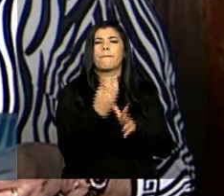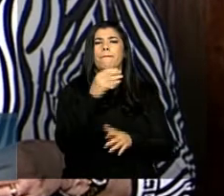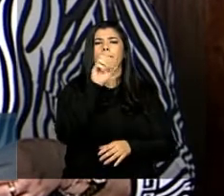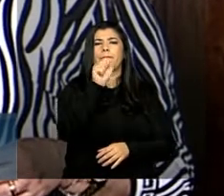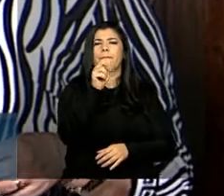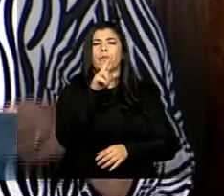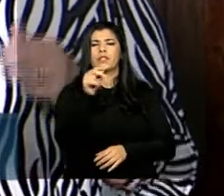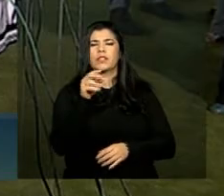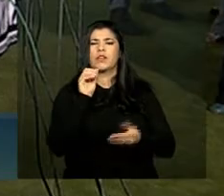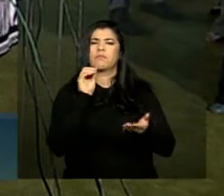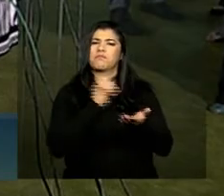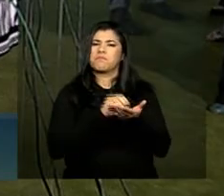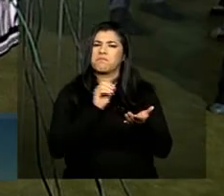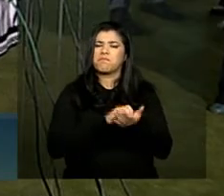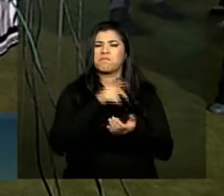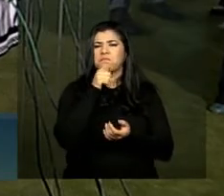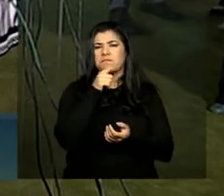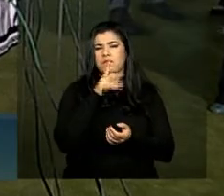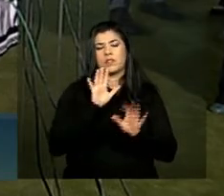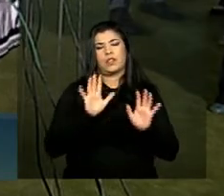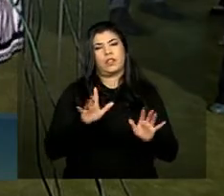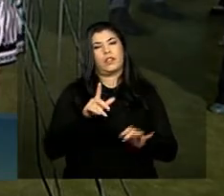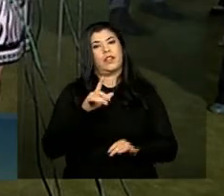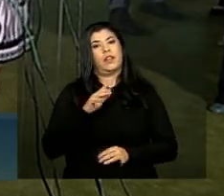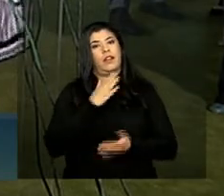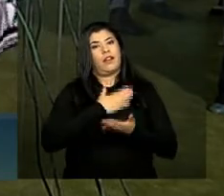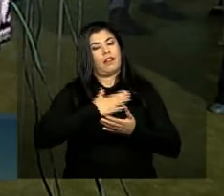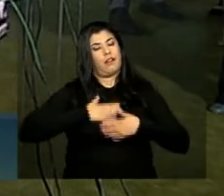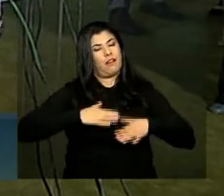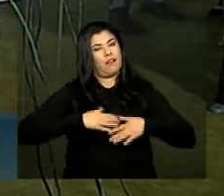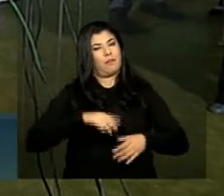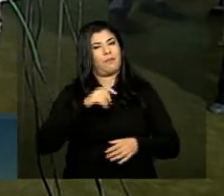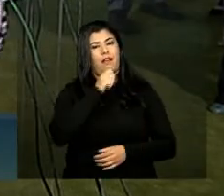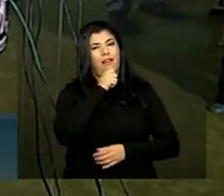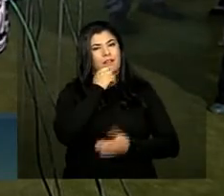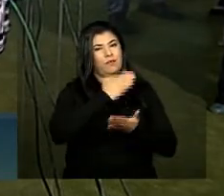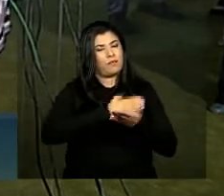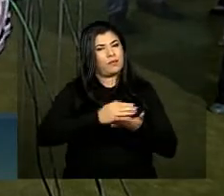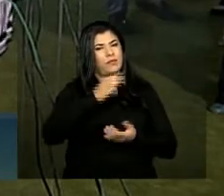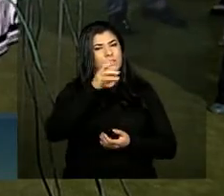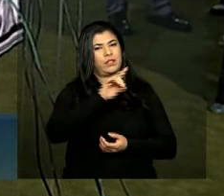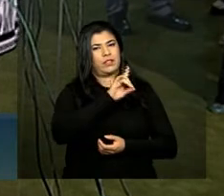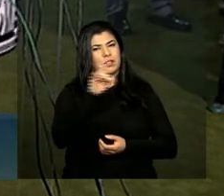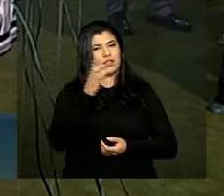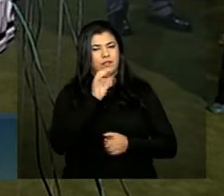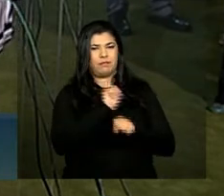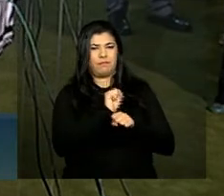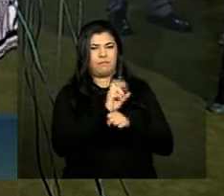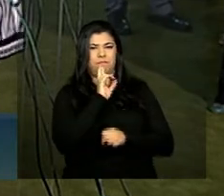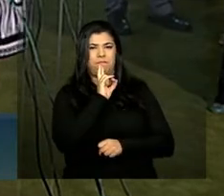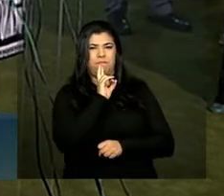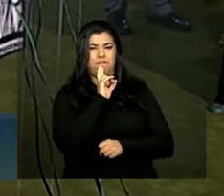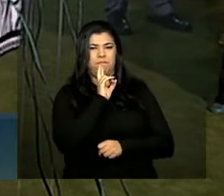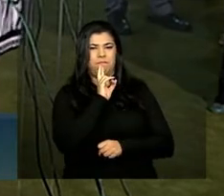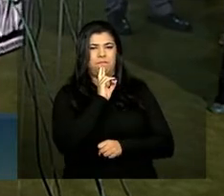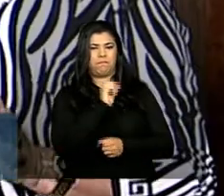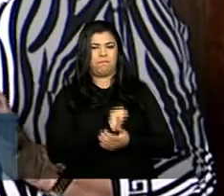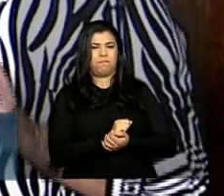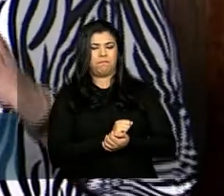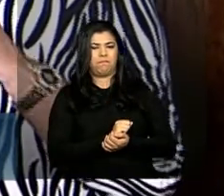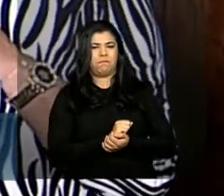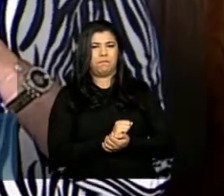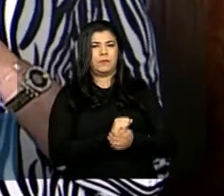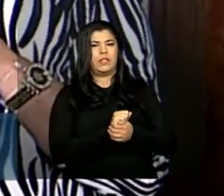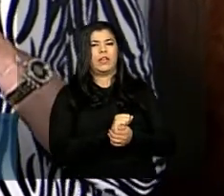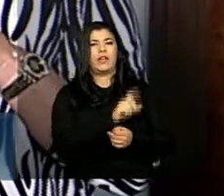seca de estiado não tem só 30 dias que nós estamos no ministério então nós estamos deixa eu só responder a pergunta dela o